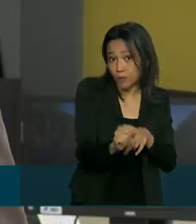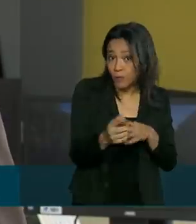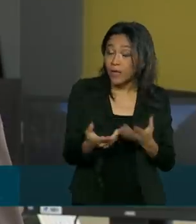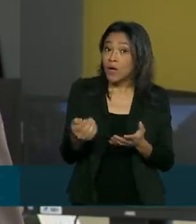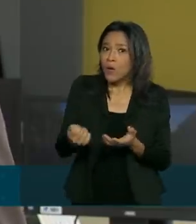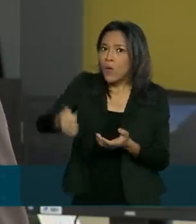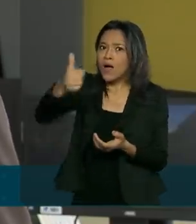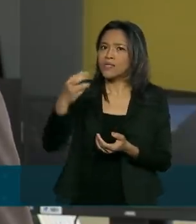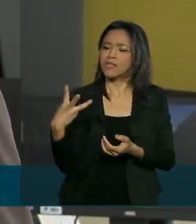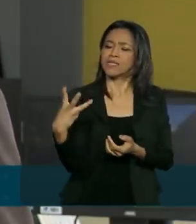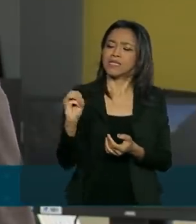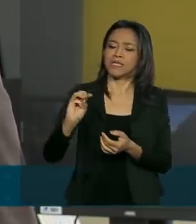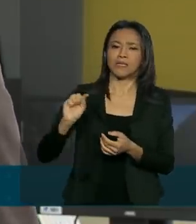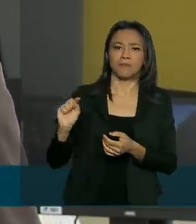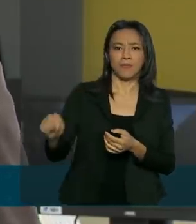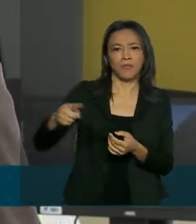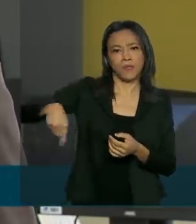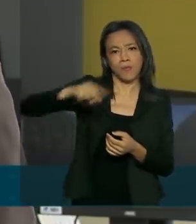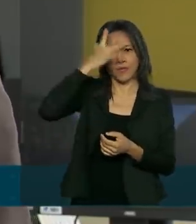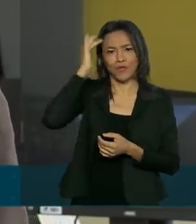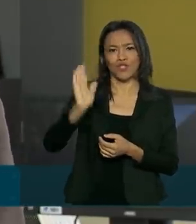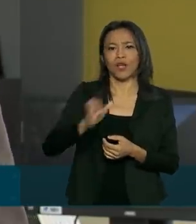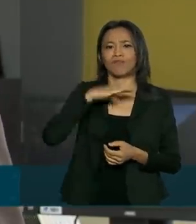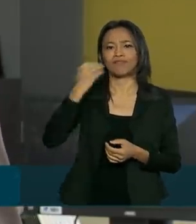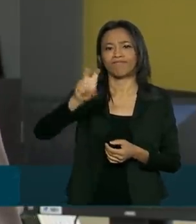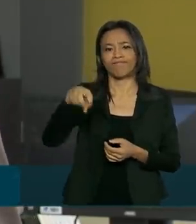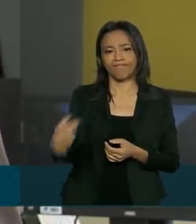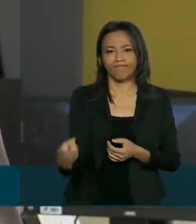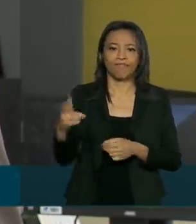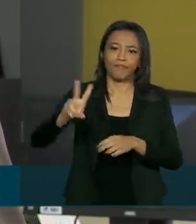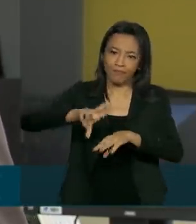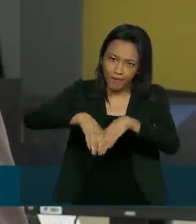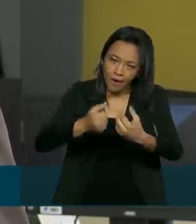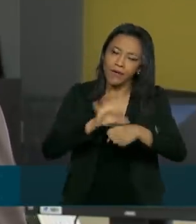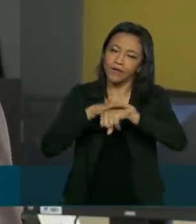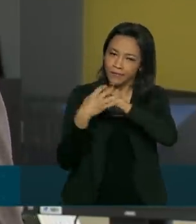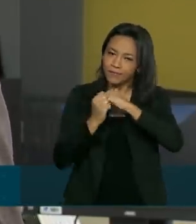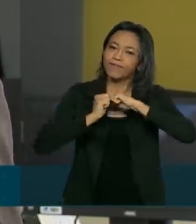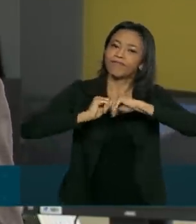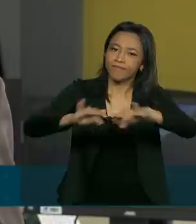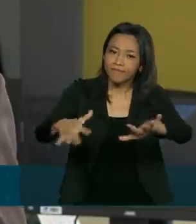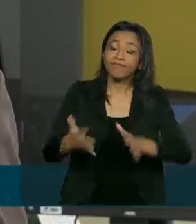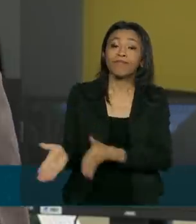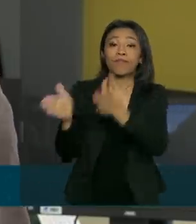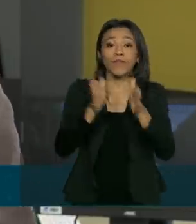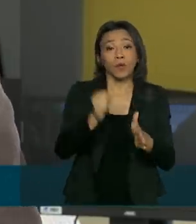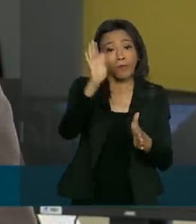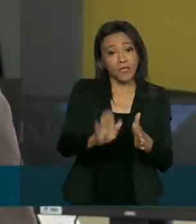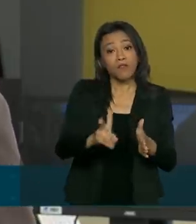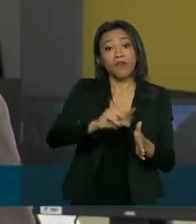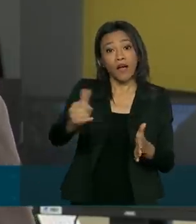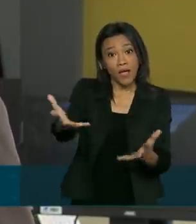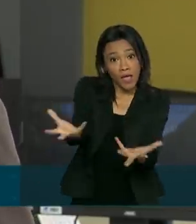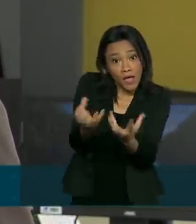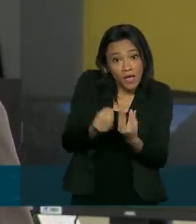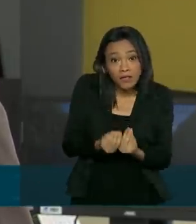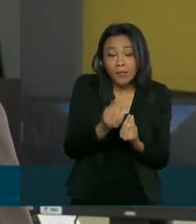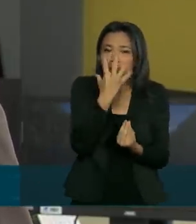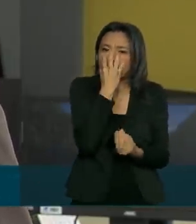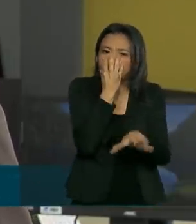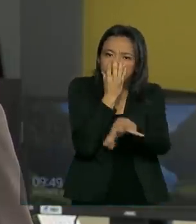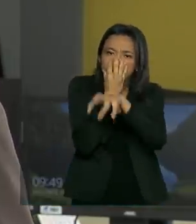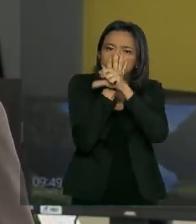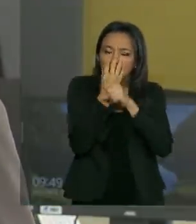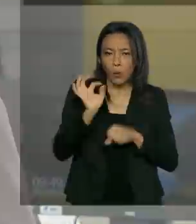pessoas morreram por causa do coronavírus. E o Brasil vai receber um reforço de novos respiradores. O presidente da República, Jair Bolsonaro,